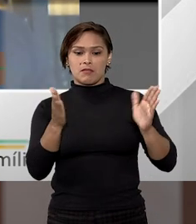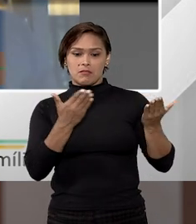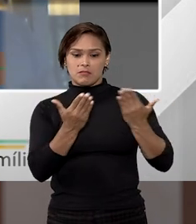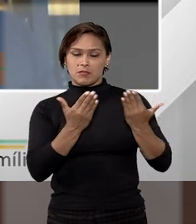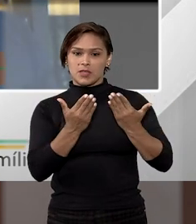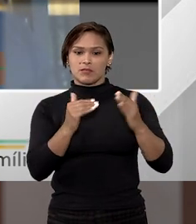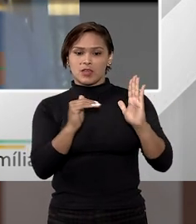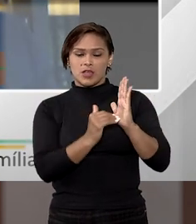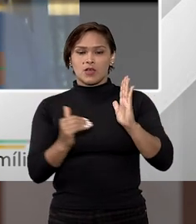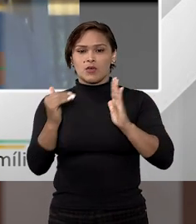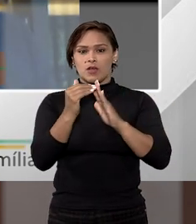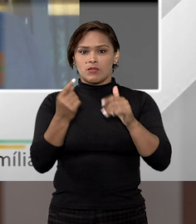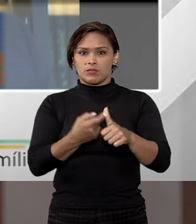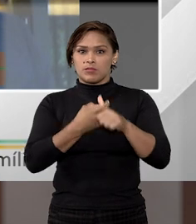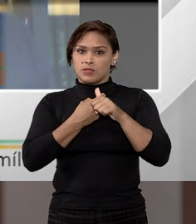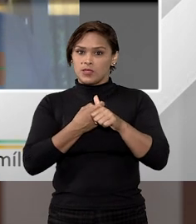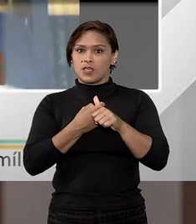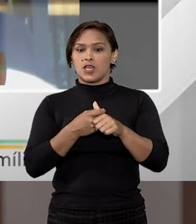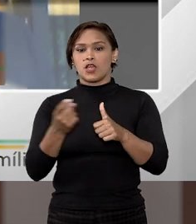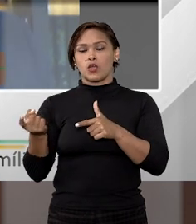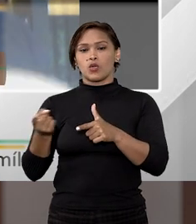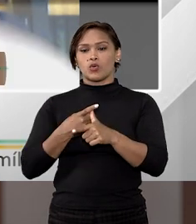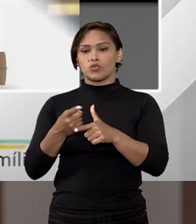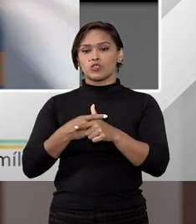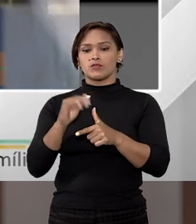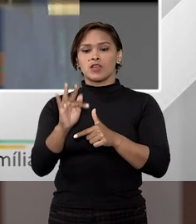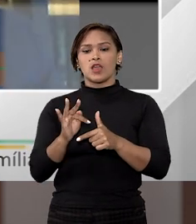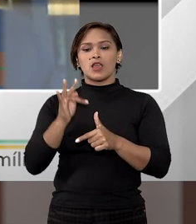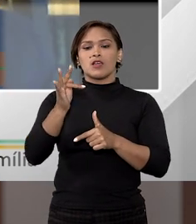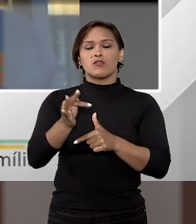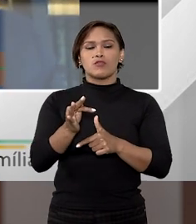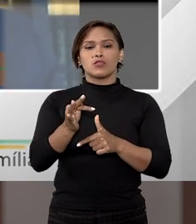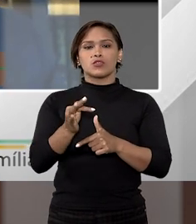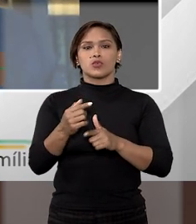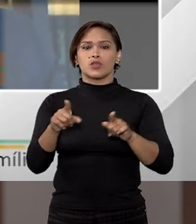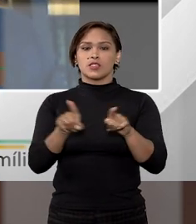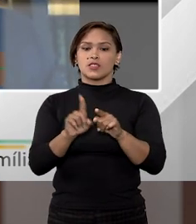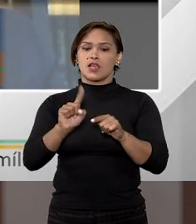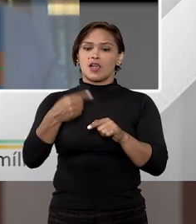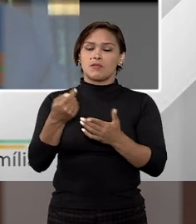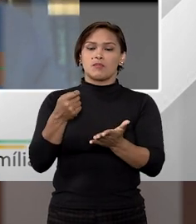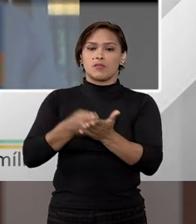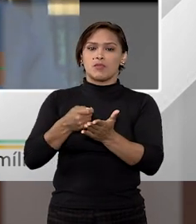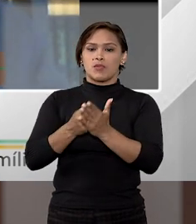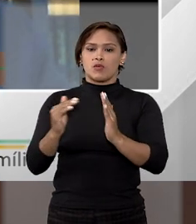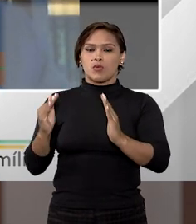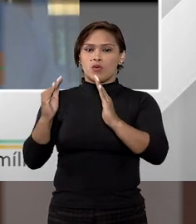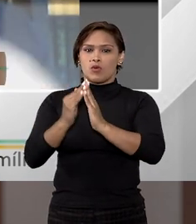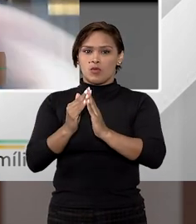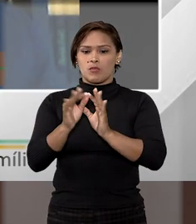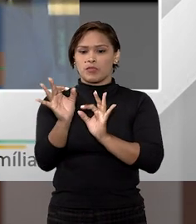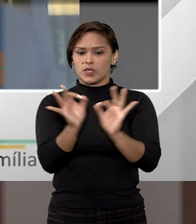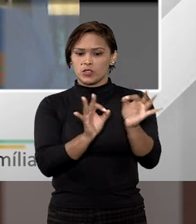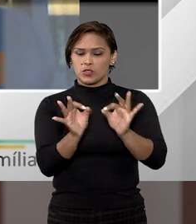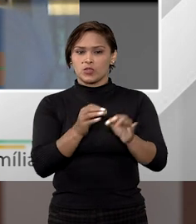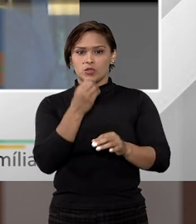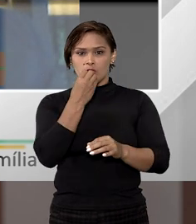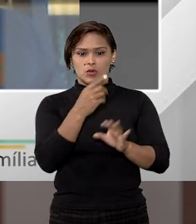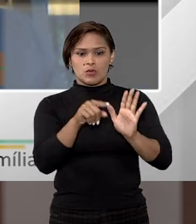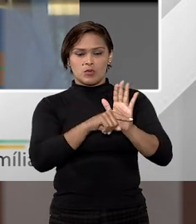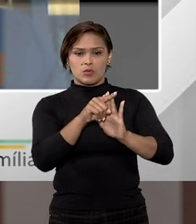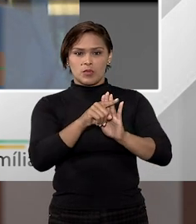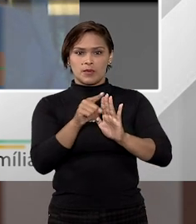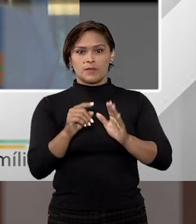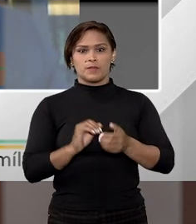o alcance da empenhorabilidade é com dívidas que ainda vão se construir após a convenção instituir o bem de família